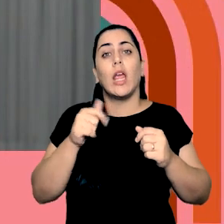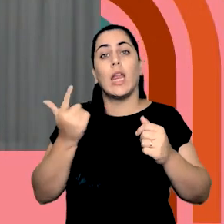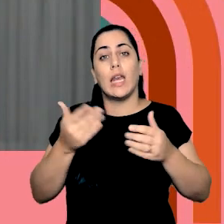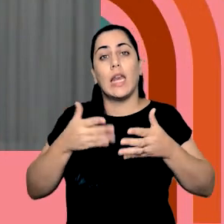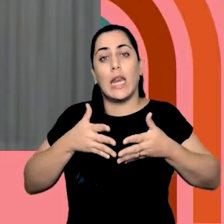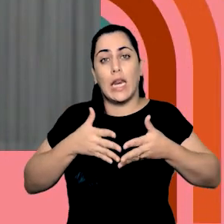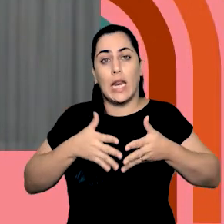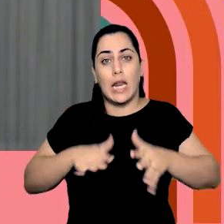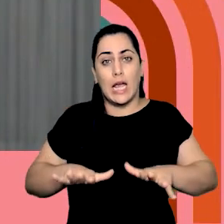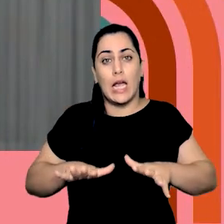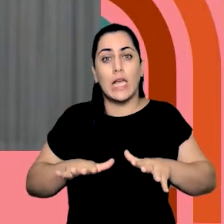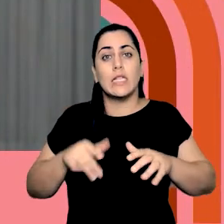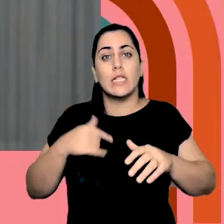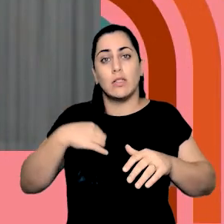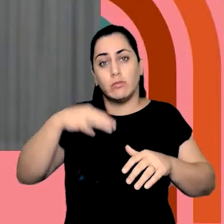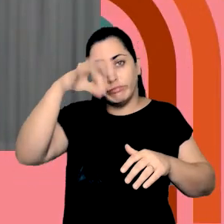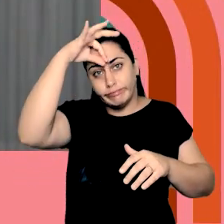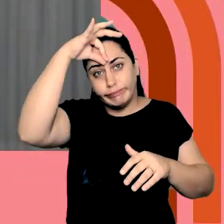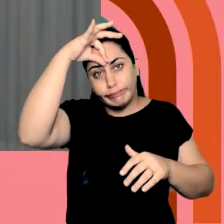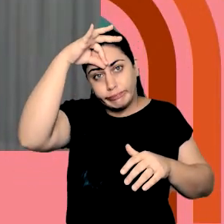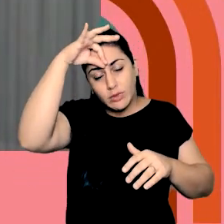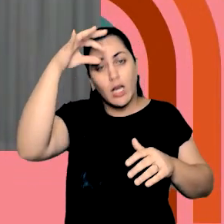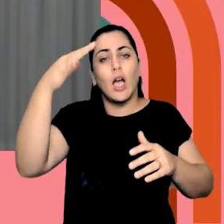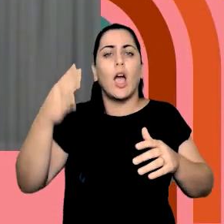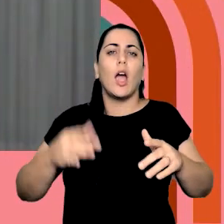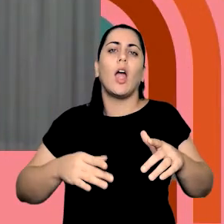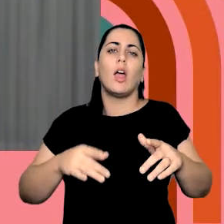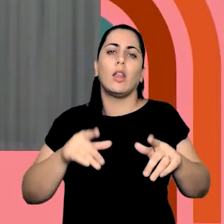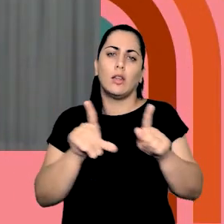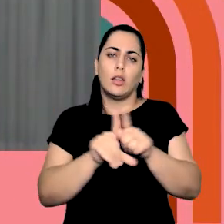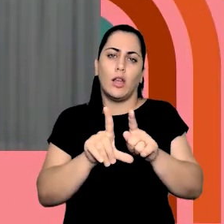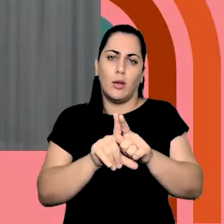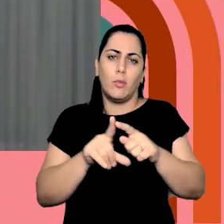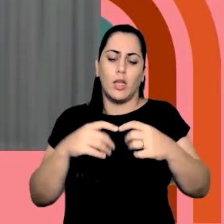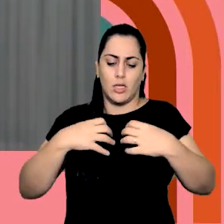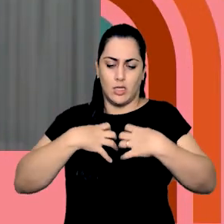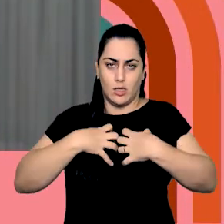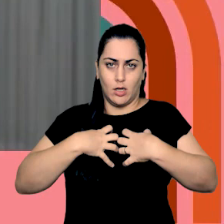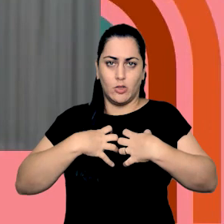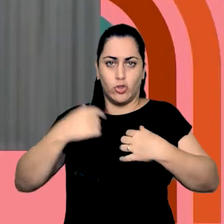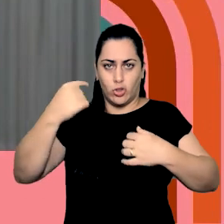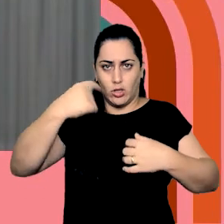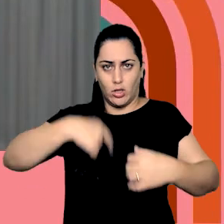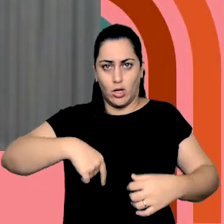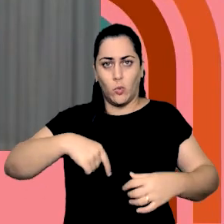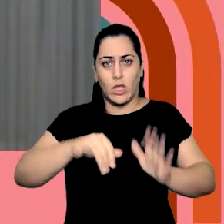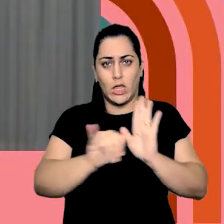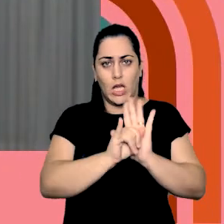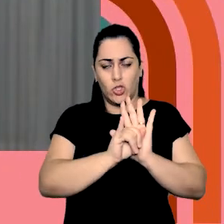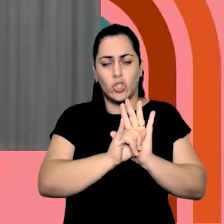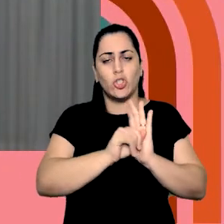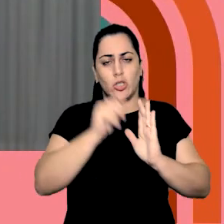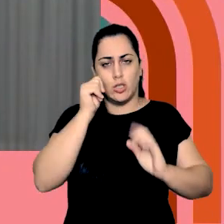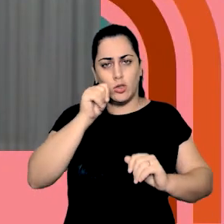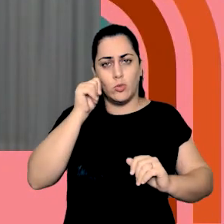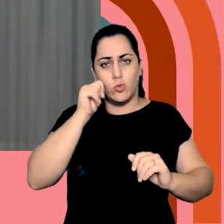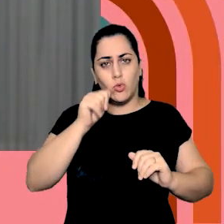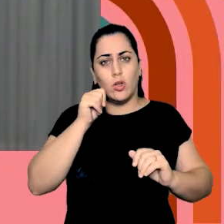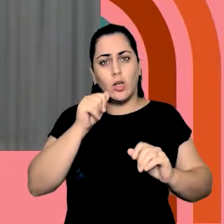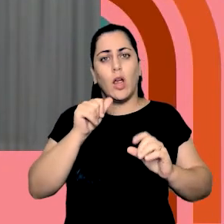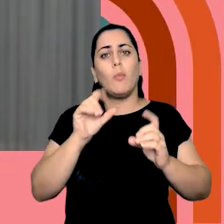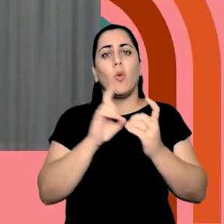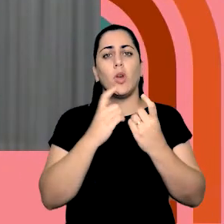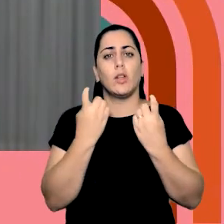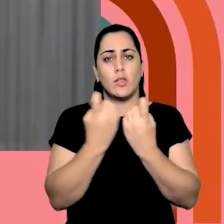nasce com uma genital feminina, que se identifica como mulher no plano da identidade, e que tem uma orientação